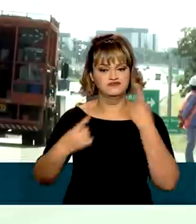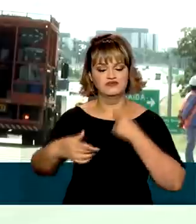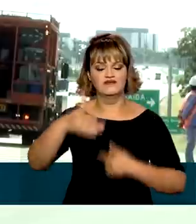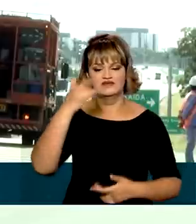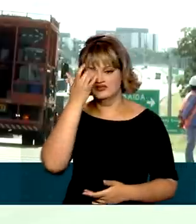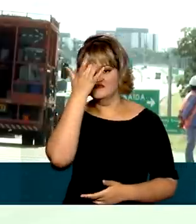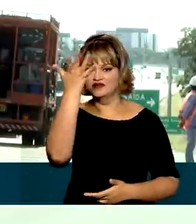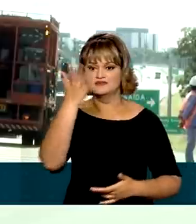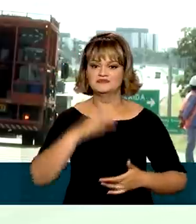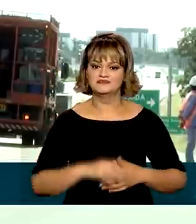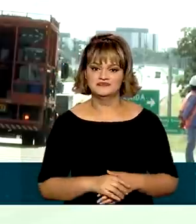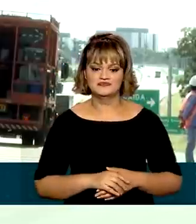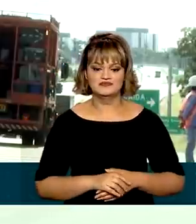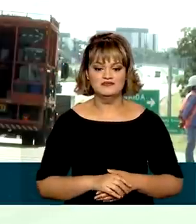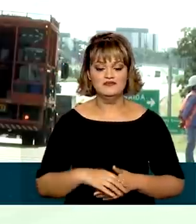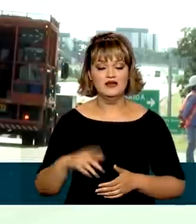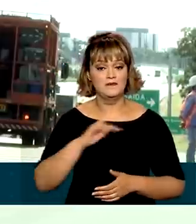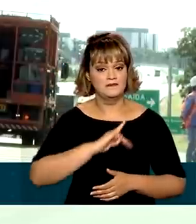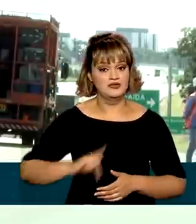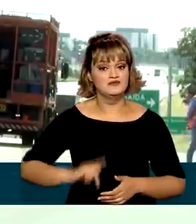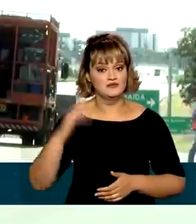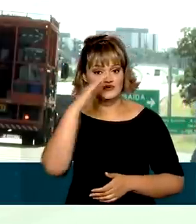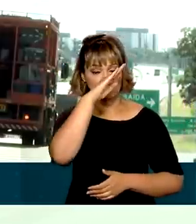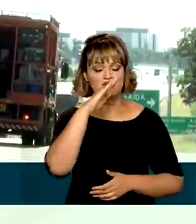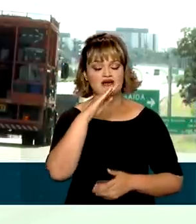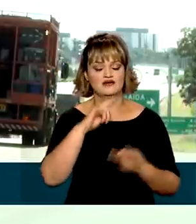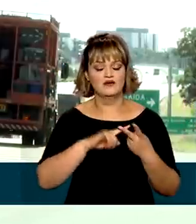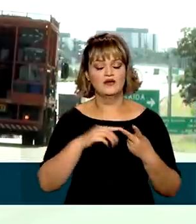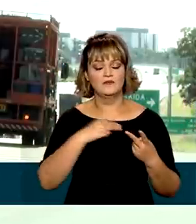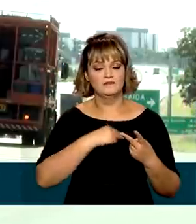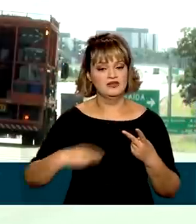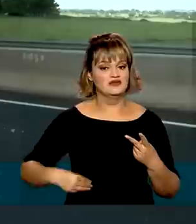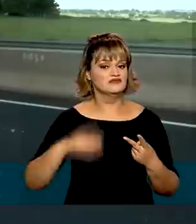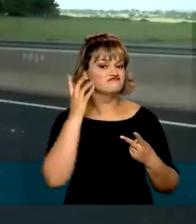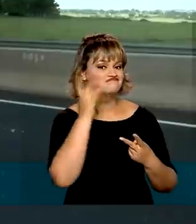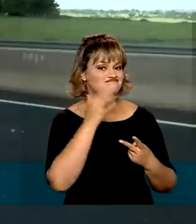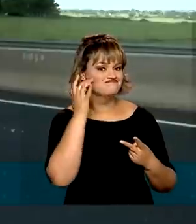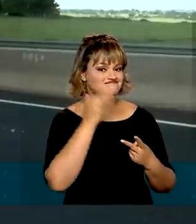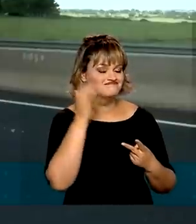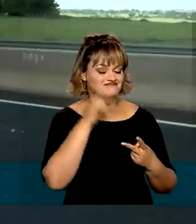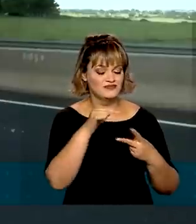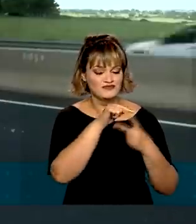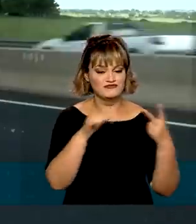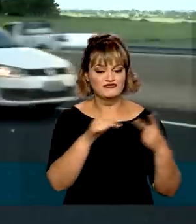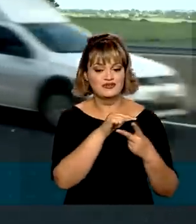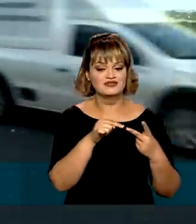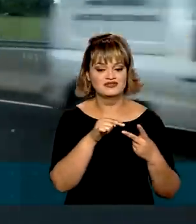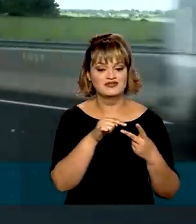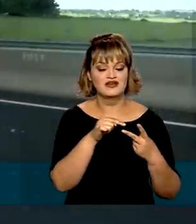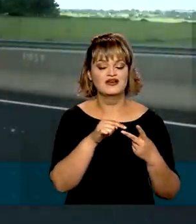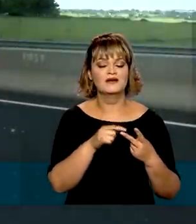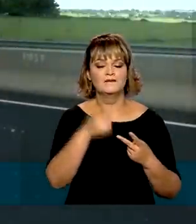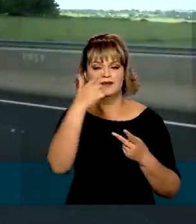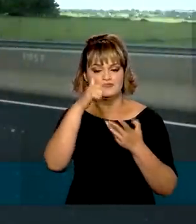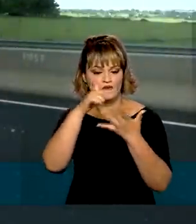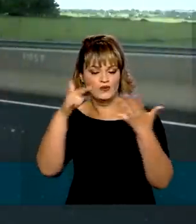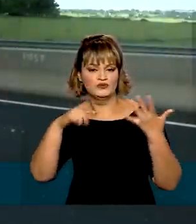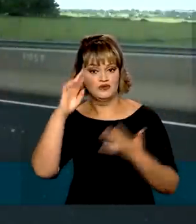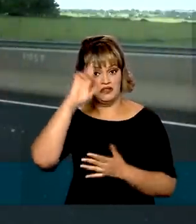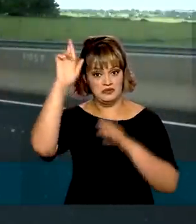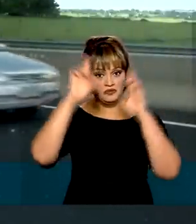segurança dos usuários. O presidente Jair Bolsonaro e o ministro da Infraestrutura, Tarcísio Gomes de Freitas, além de outras